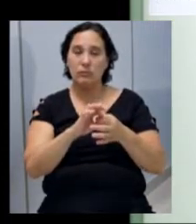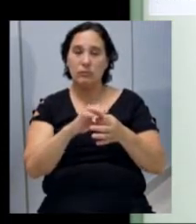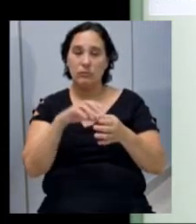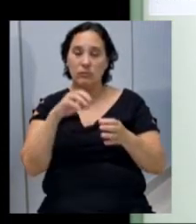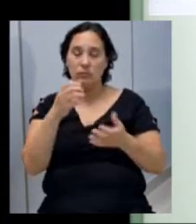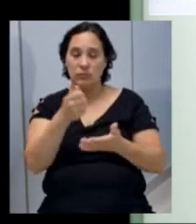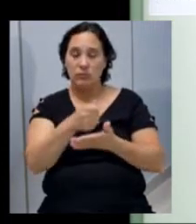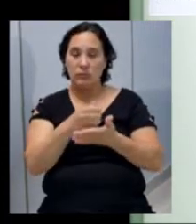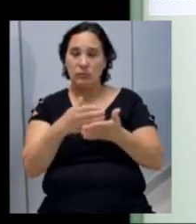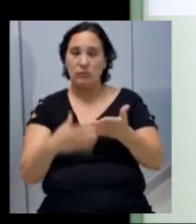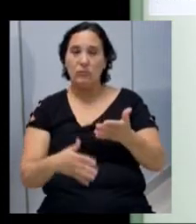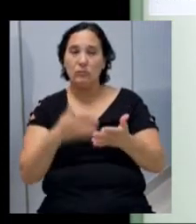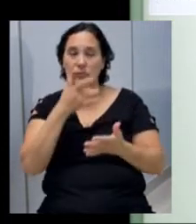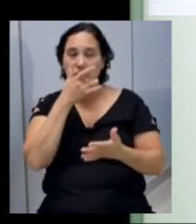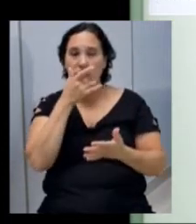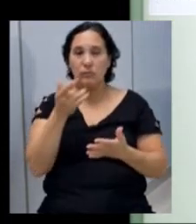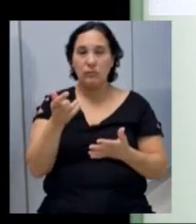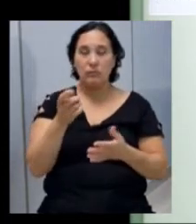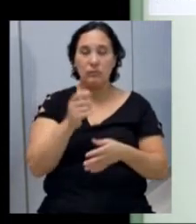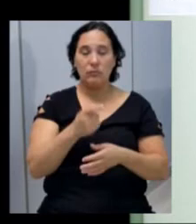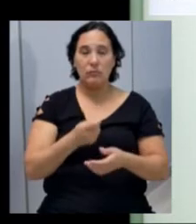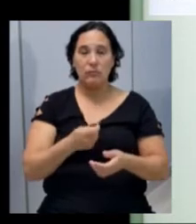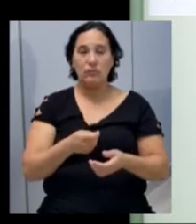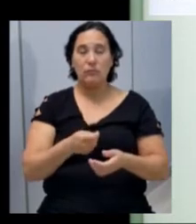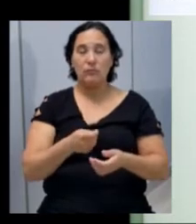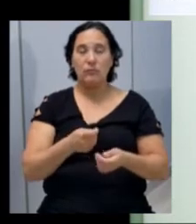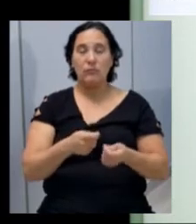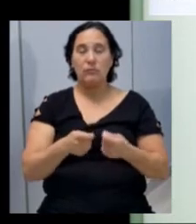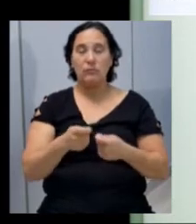do orçamento para facilitar o controle desses recursos.